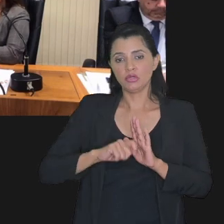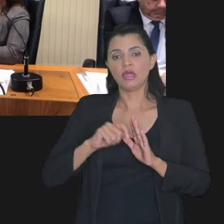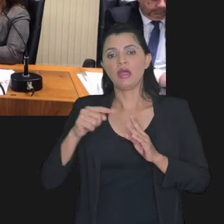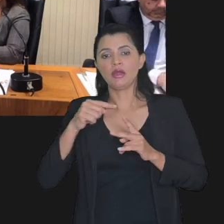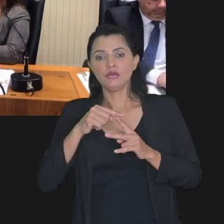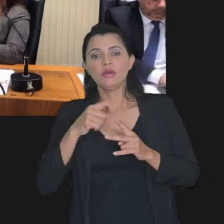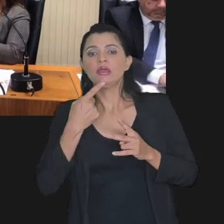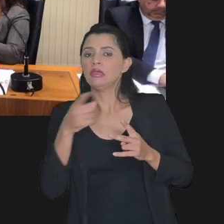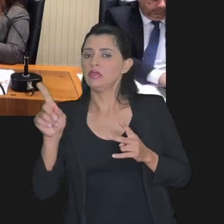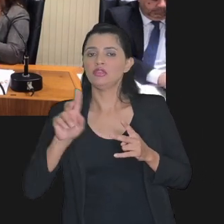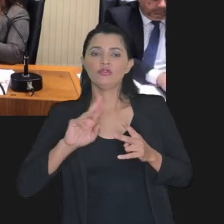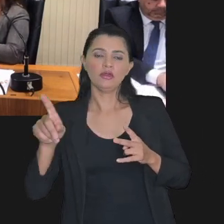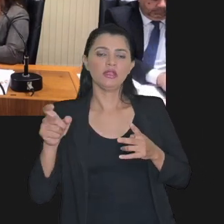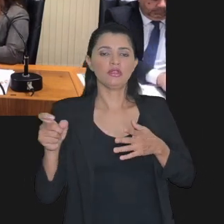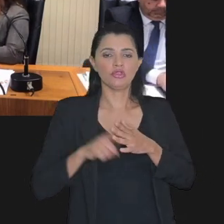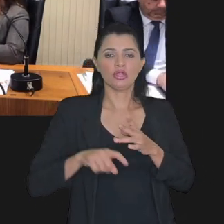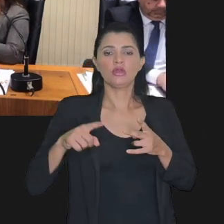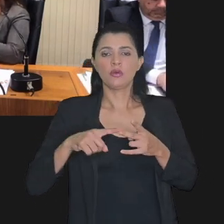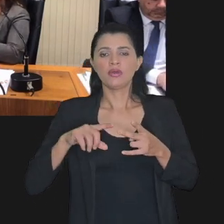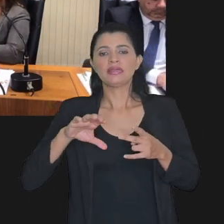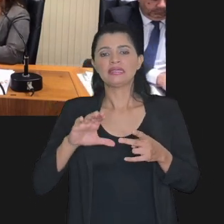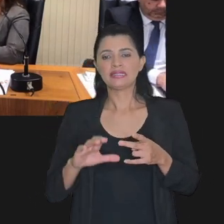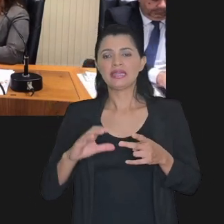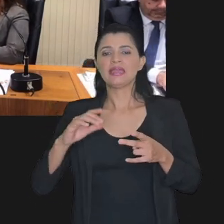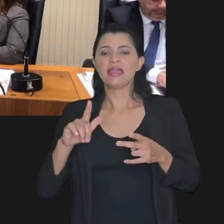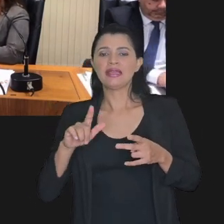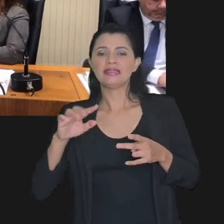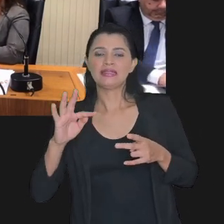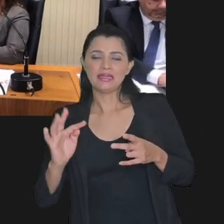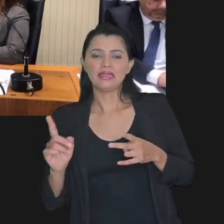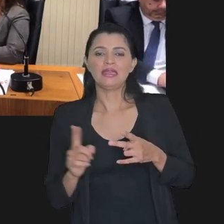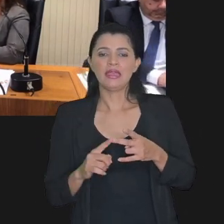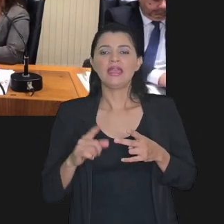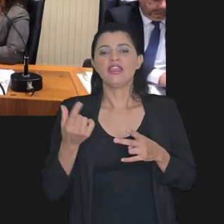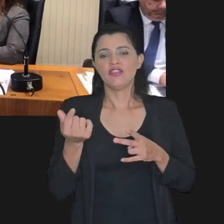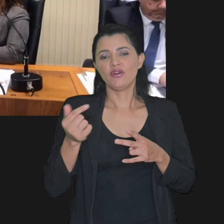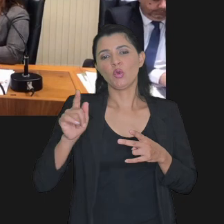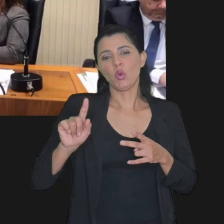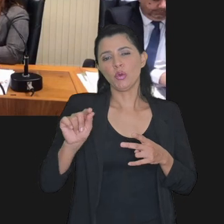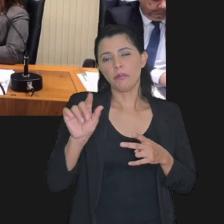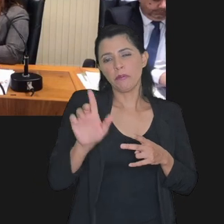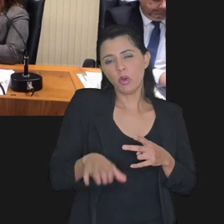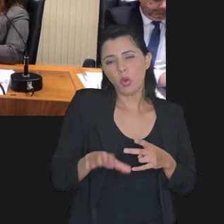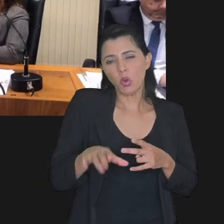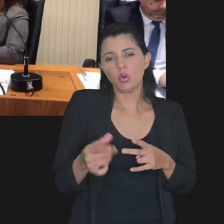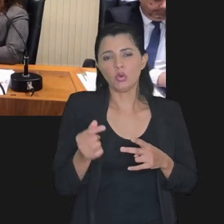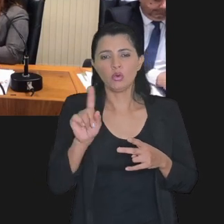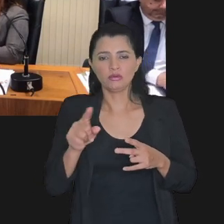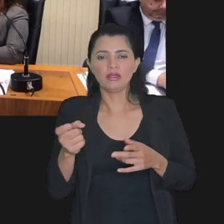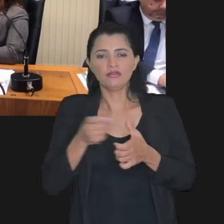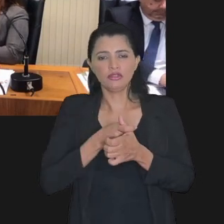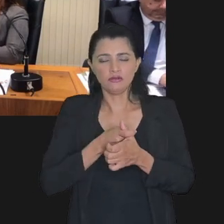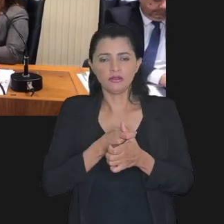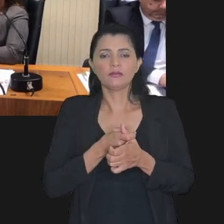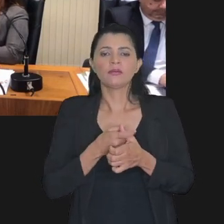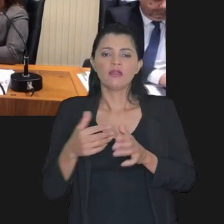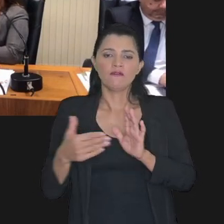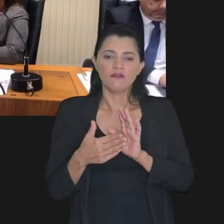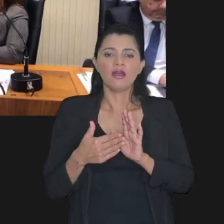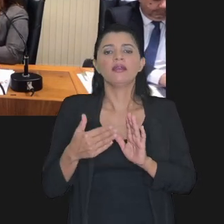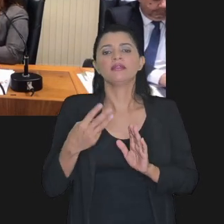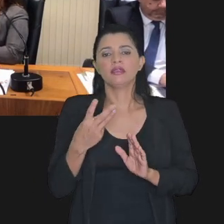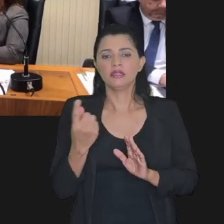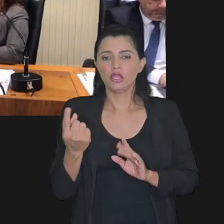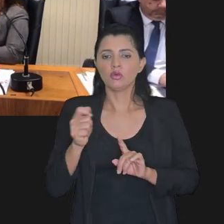tributários, como as multas de CLT, que também são normalmente valores de pequenos valores. E vai até